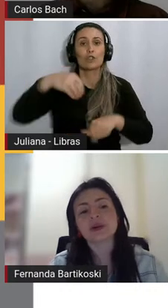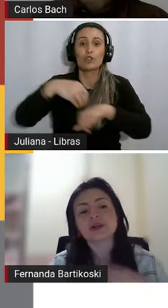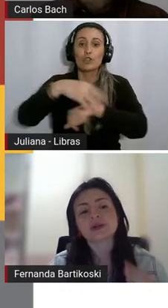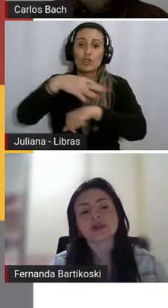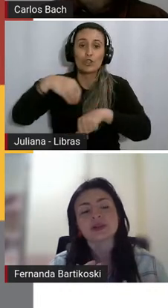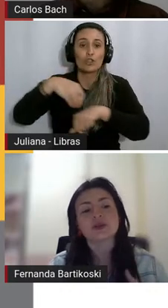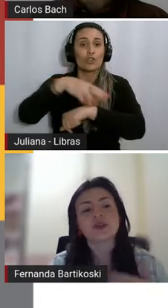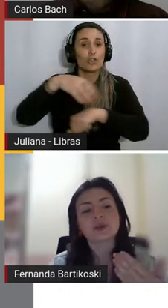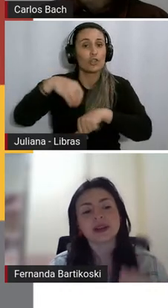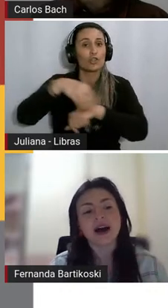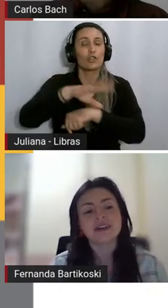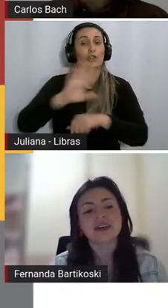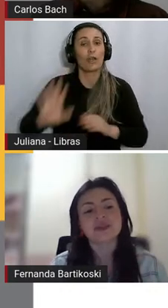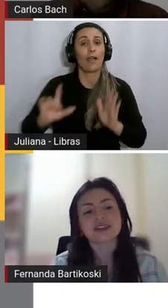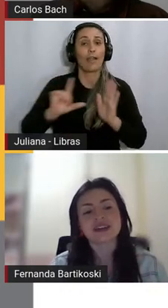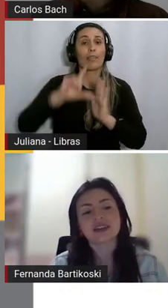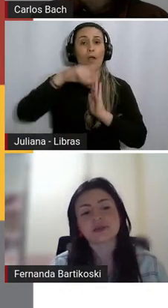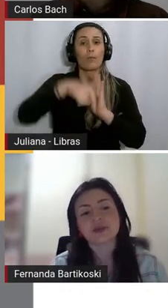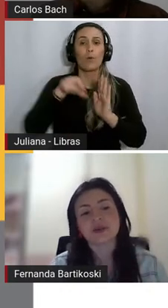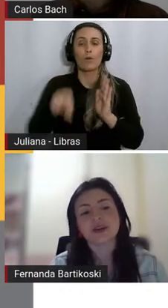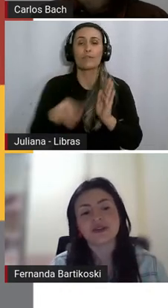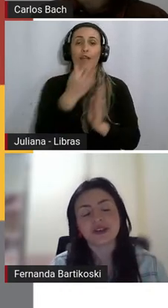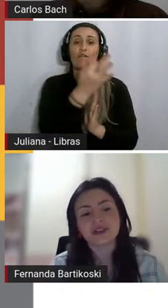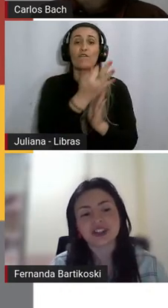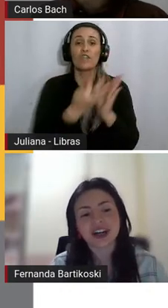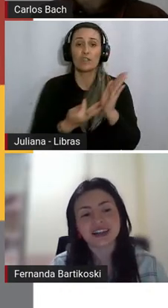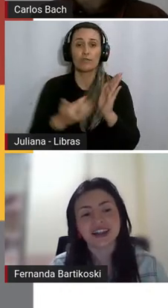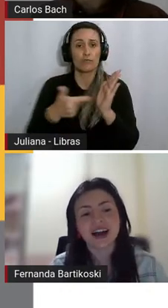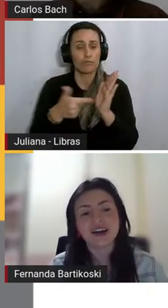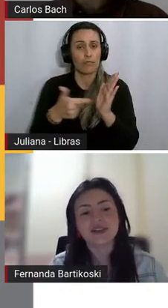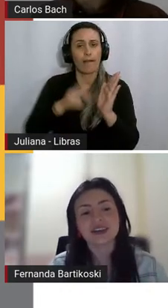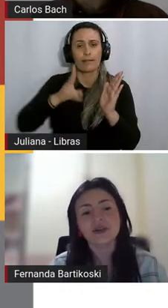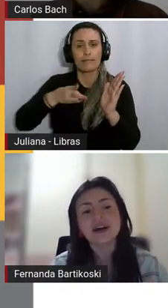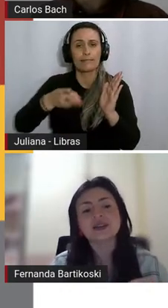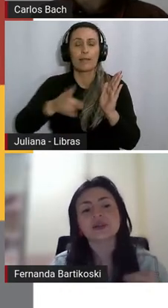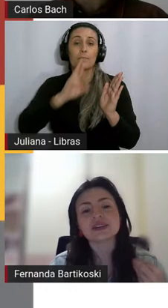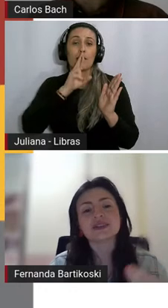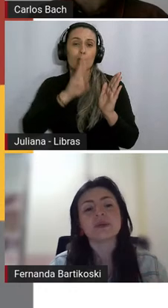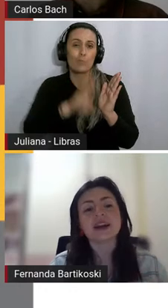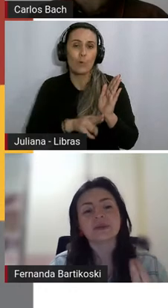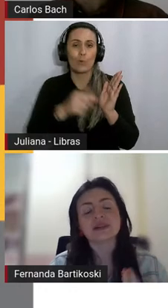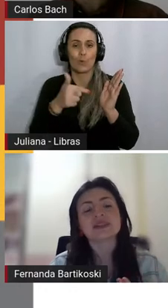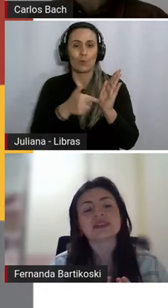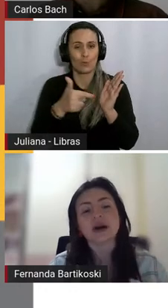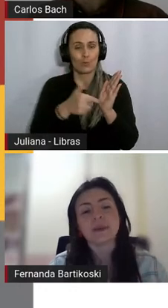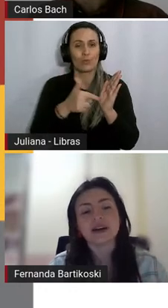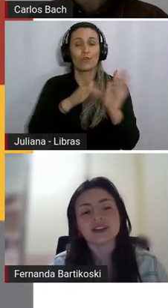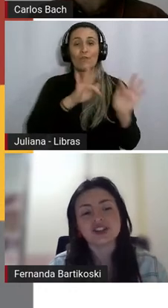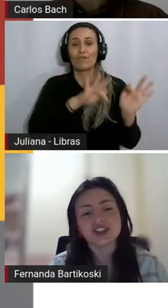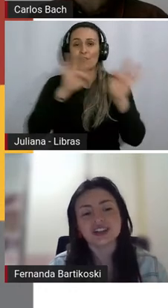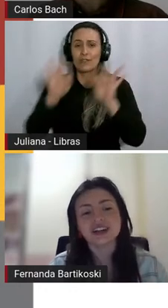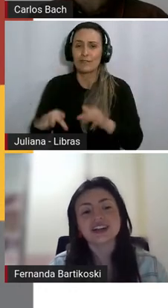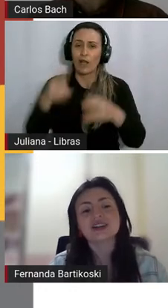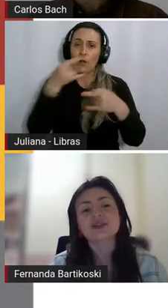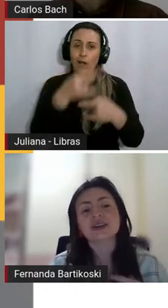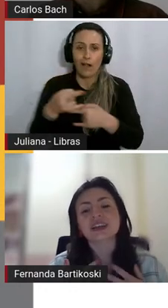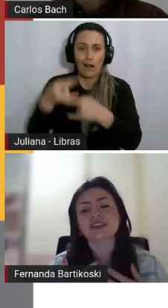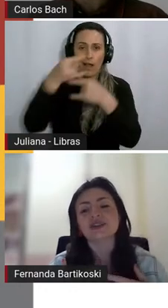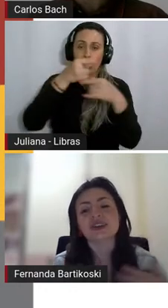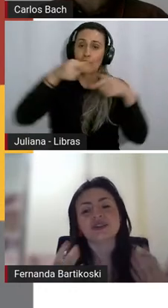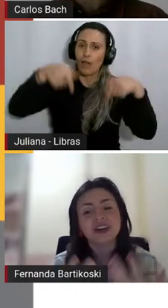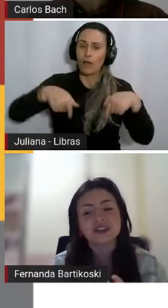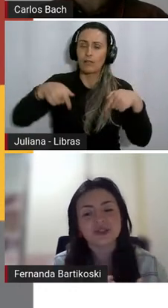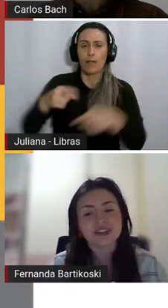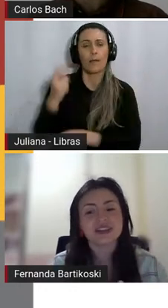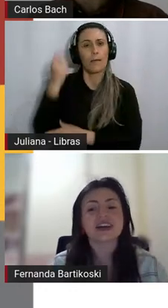depois no formulário que vocês respondem ao final de cada live. Então, todo esse trabalho é pensado a partir do